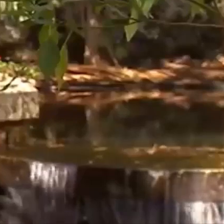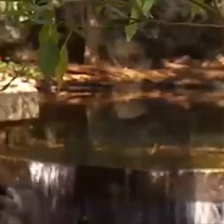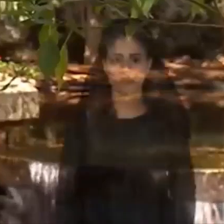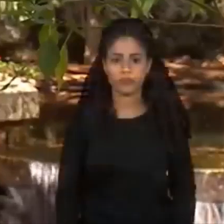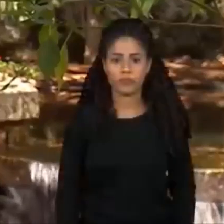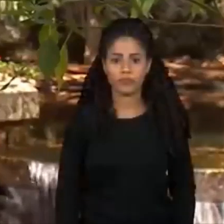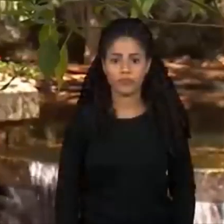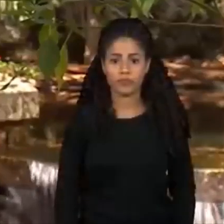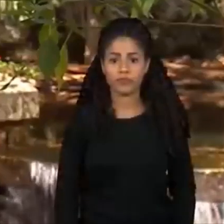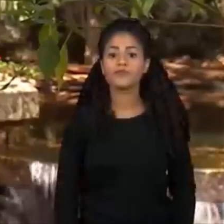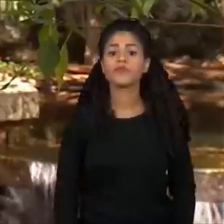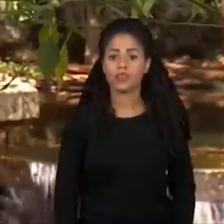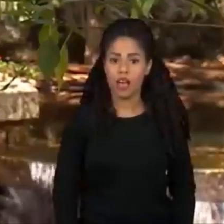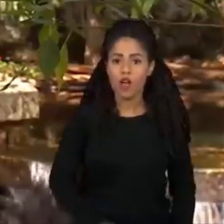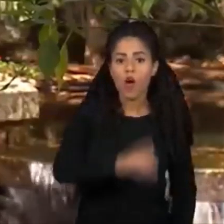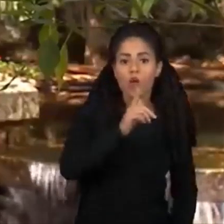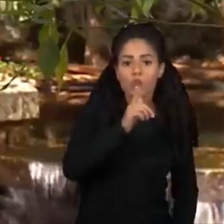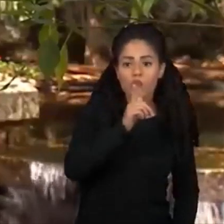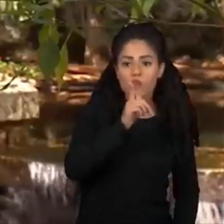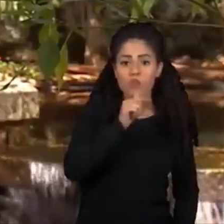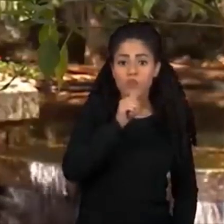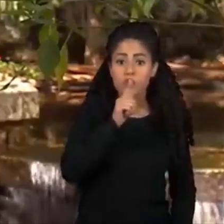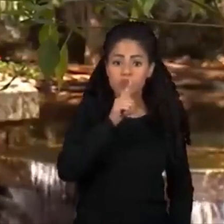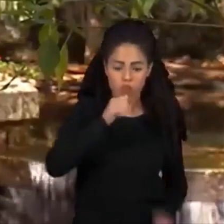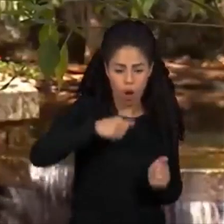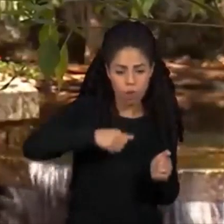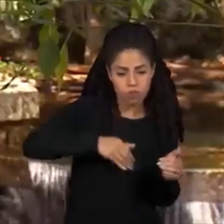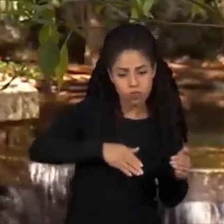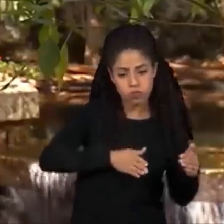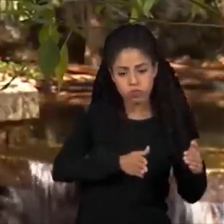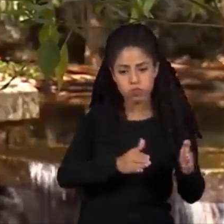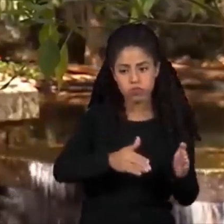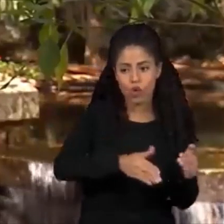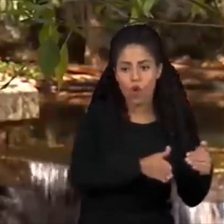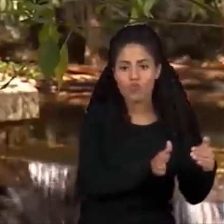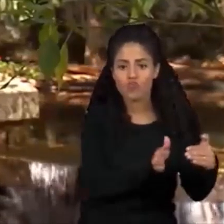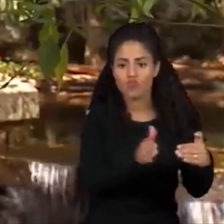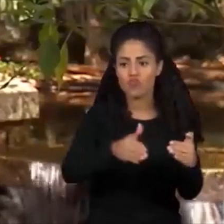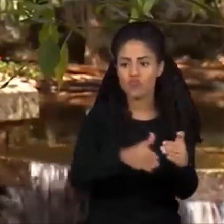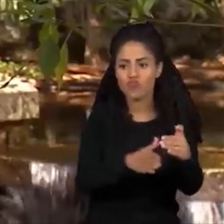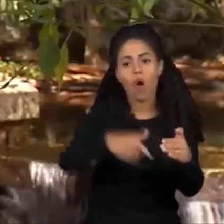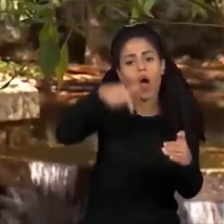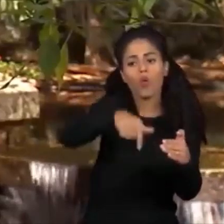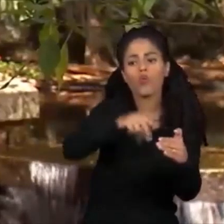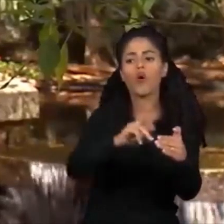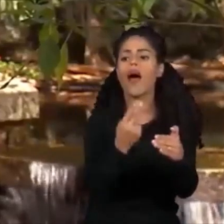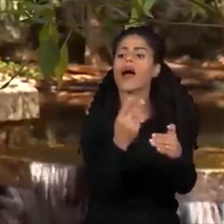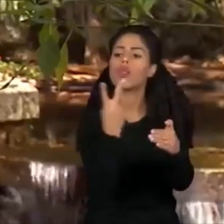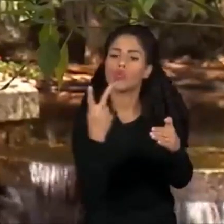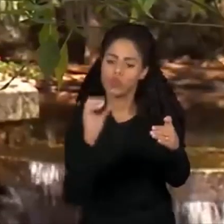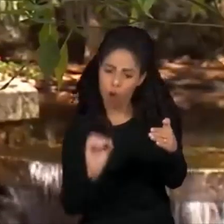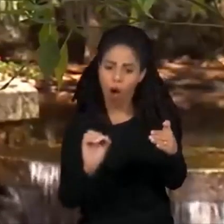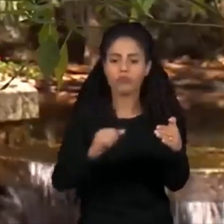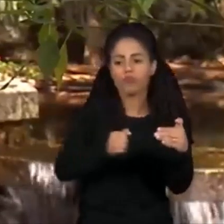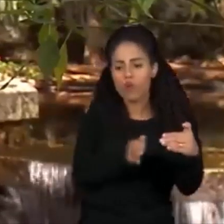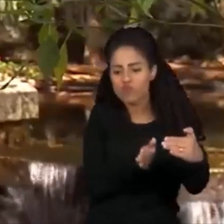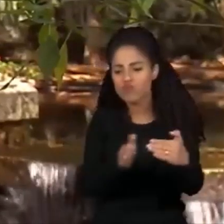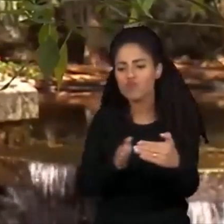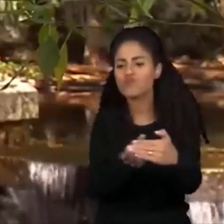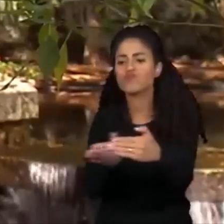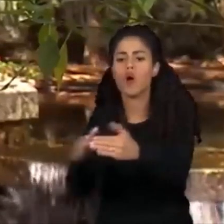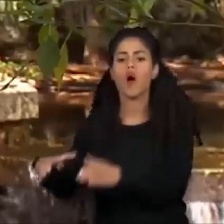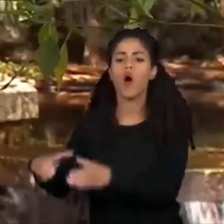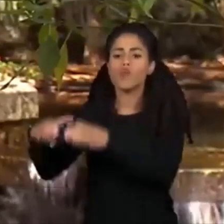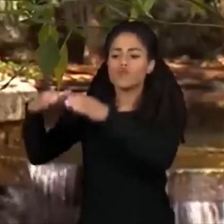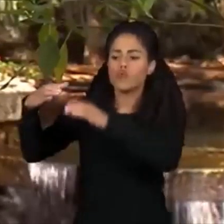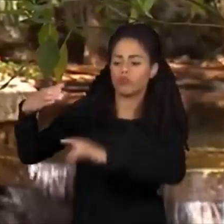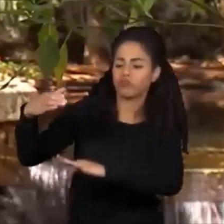O hidrogênio verde é considerado o combustível do futuro, uma alternativa de energia limpa gerada pelo processo da